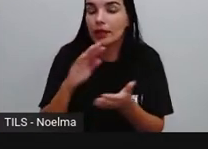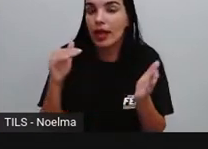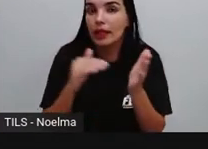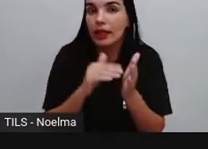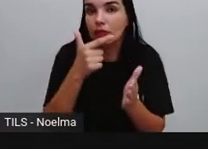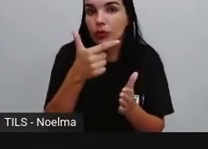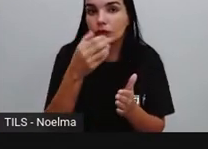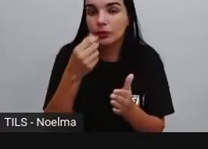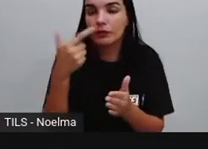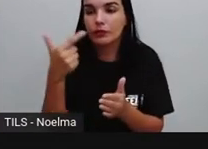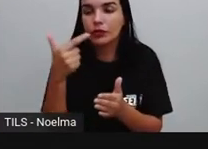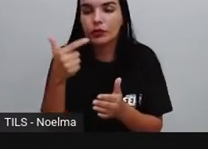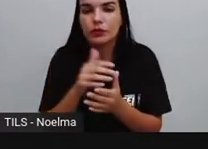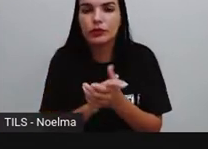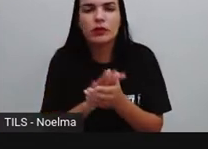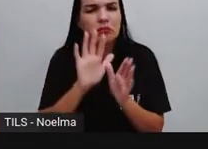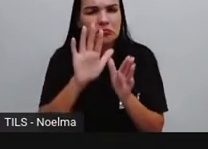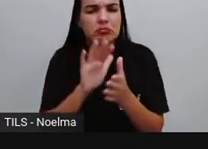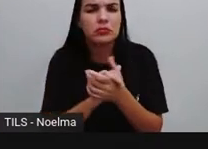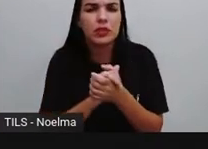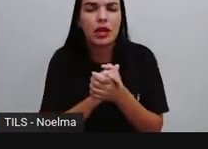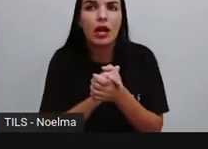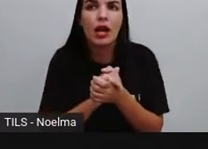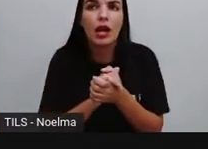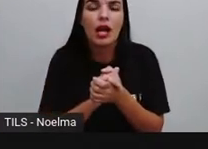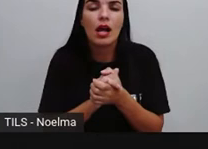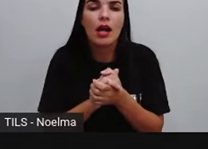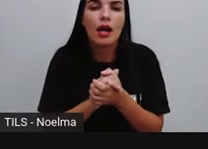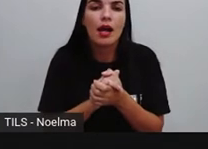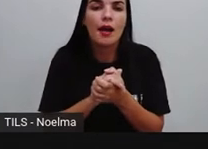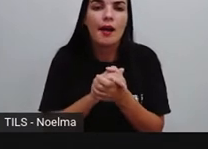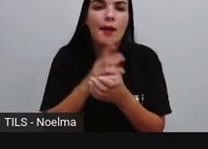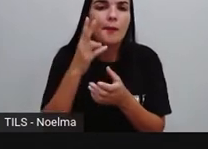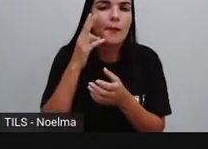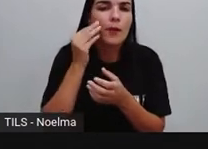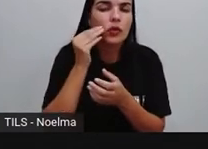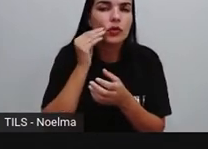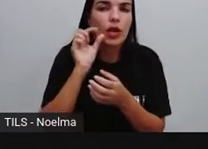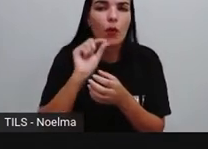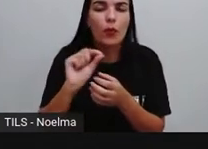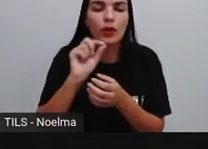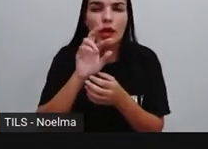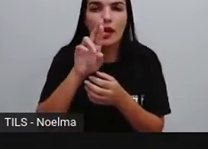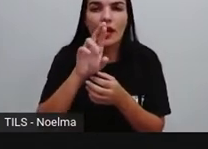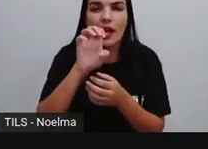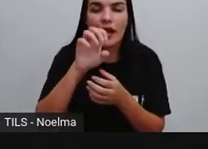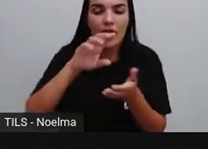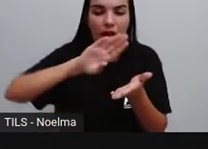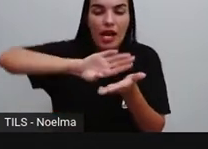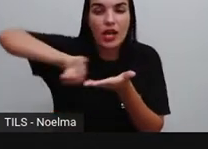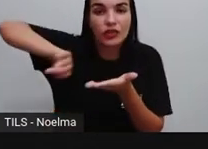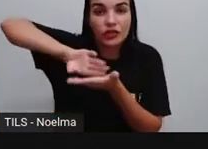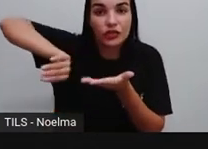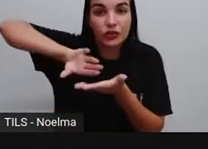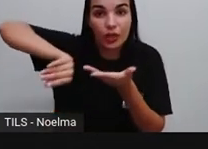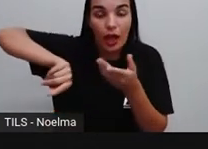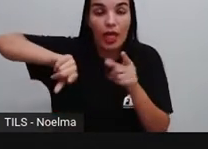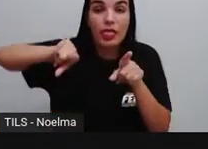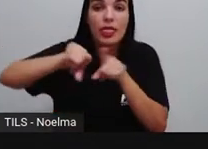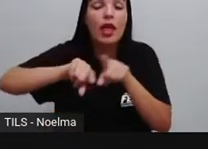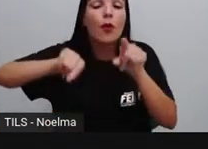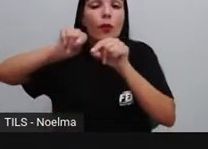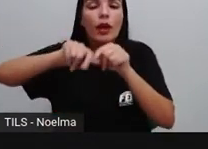Vai retirar. Retirar é verbo também? Pro é verbo. Eu destaquei aí pra mostrar pra vocês que ele também é verbo. Só que o retirar, ele está no